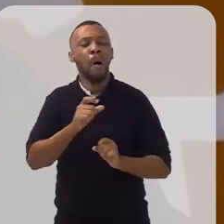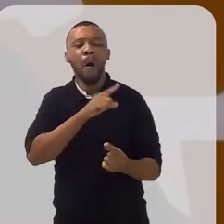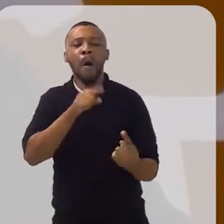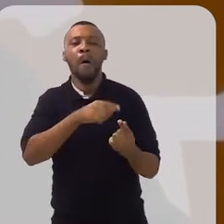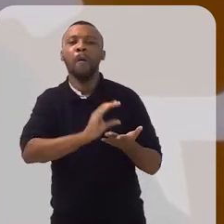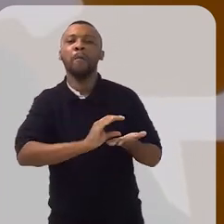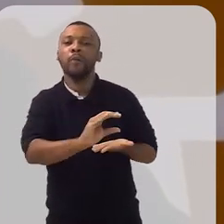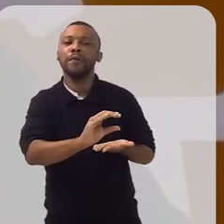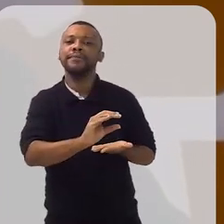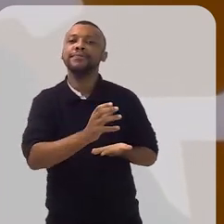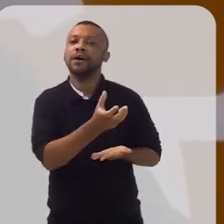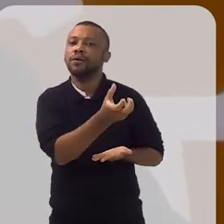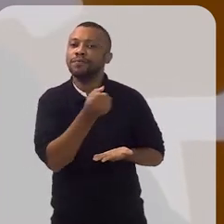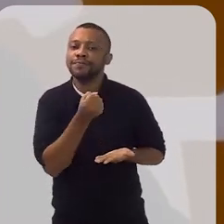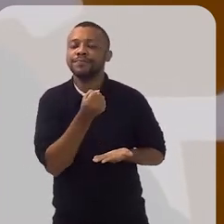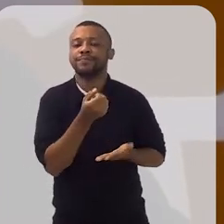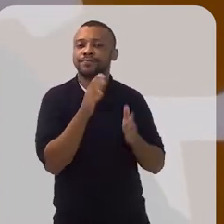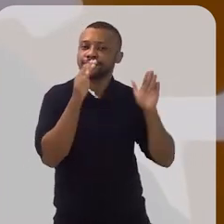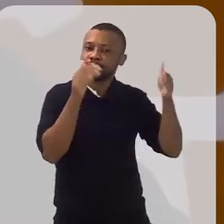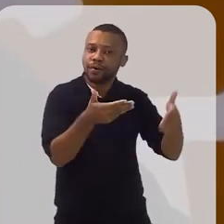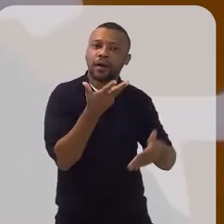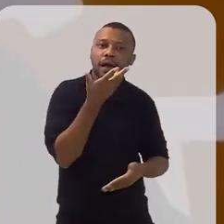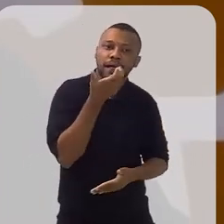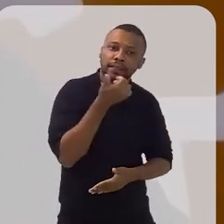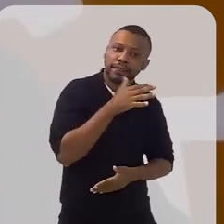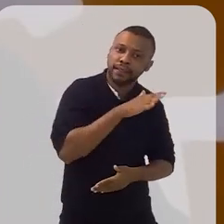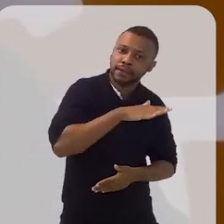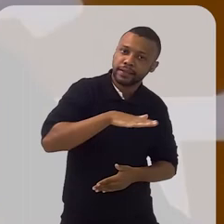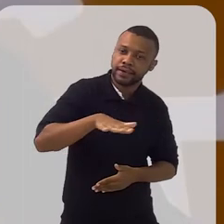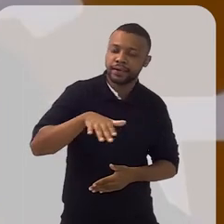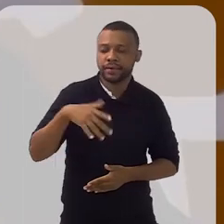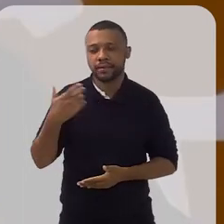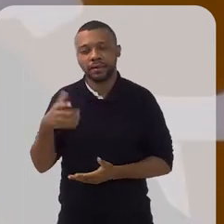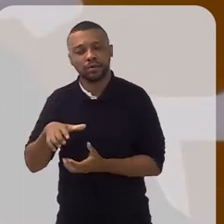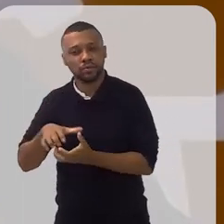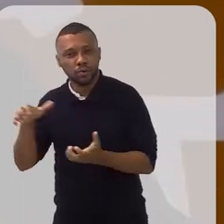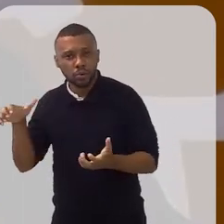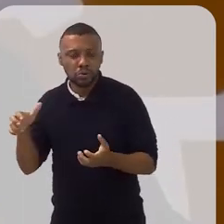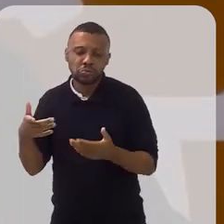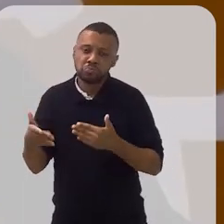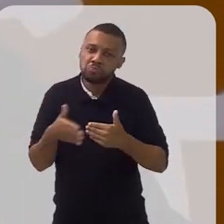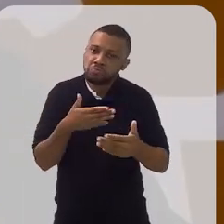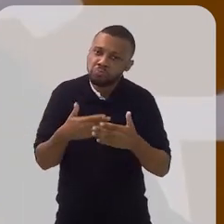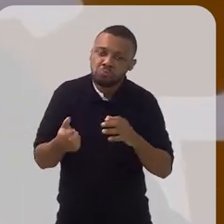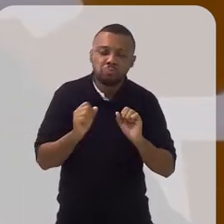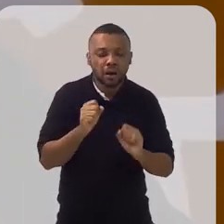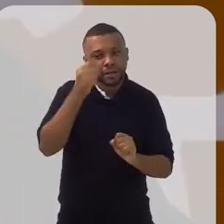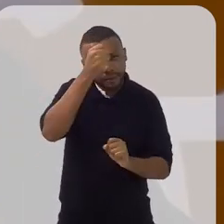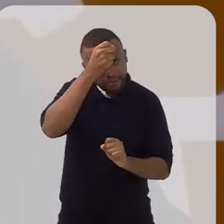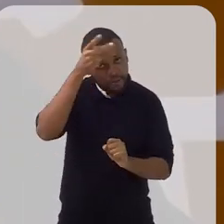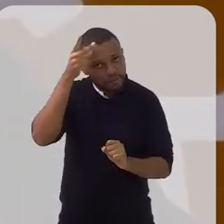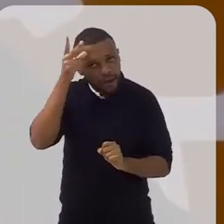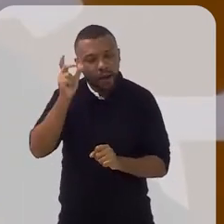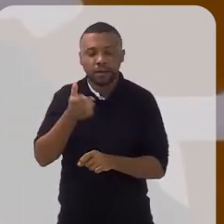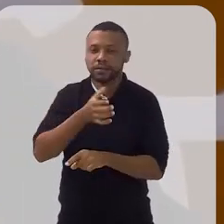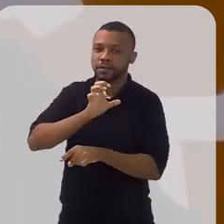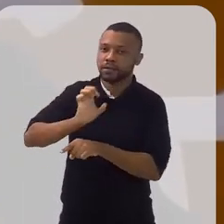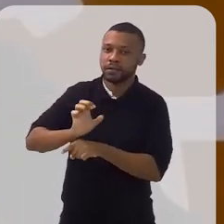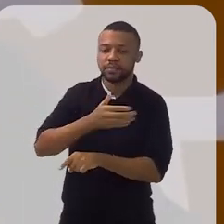destinado aos fundos da criança e do idoso, quer sejam municipais, estaduais ou fundo nacional.